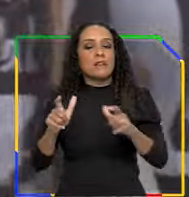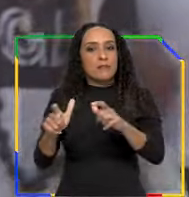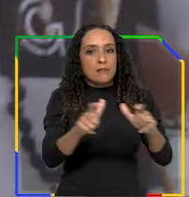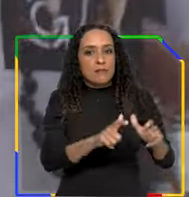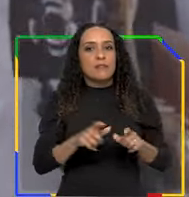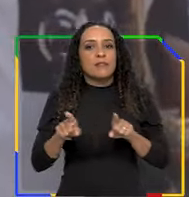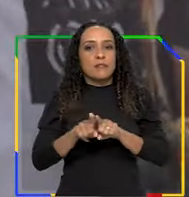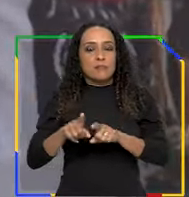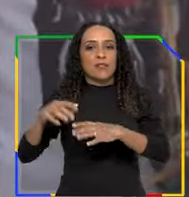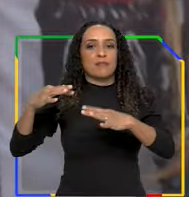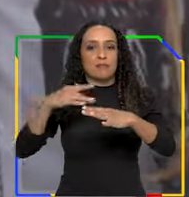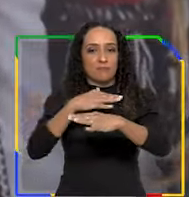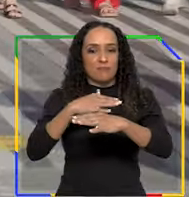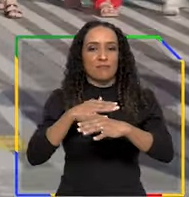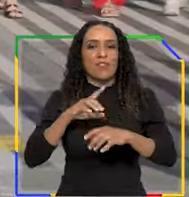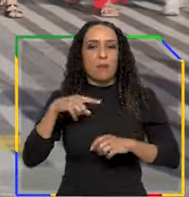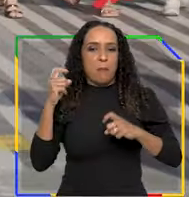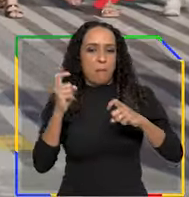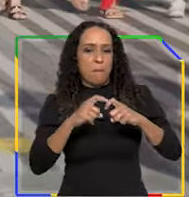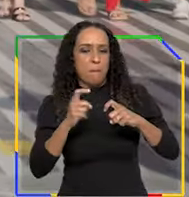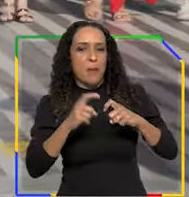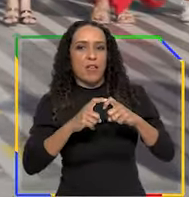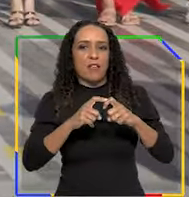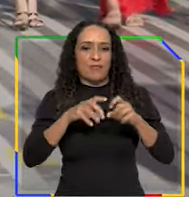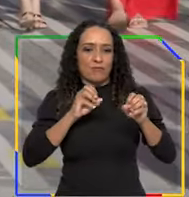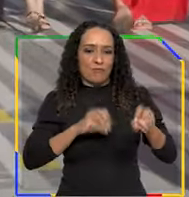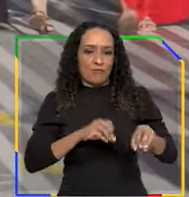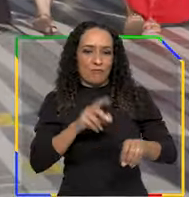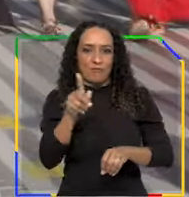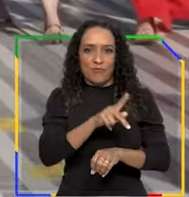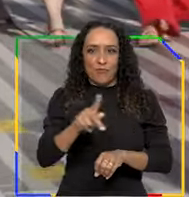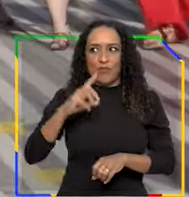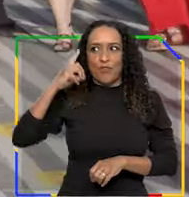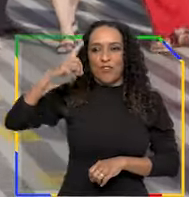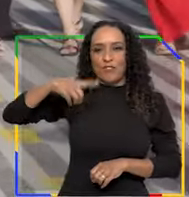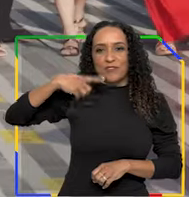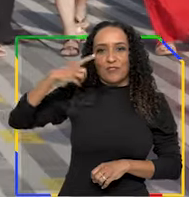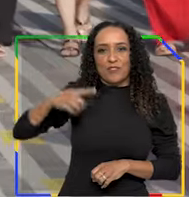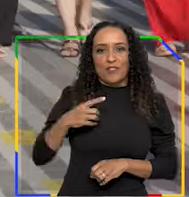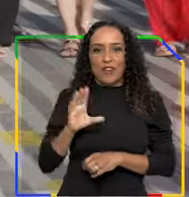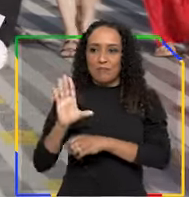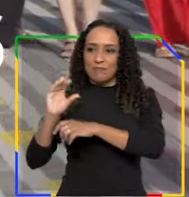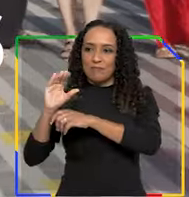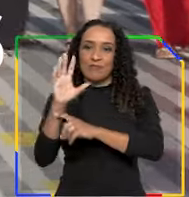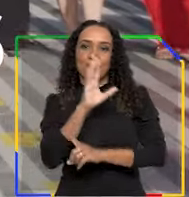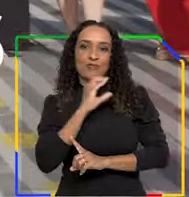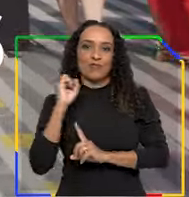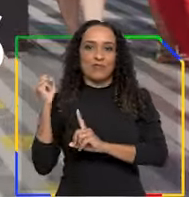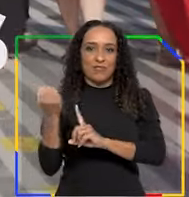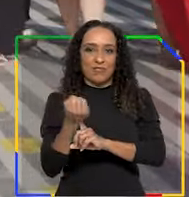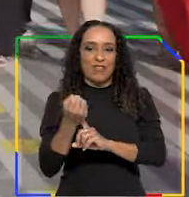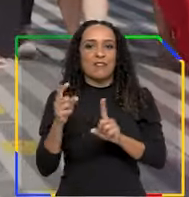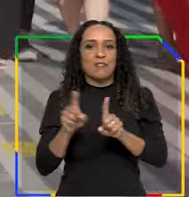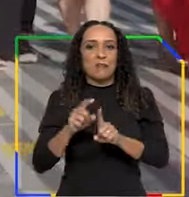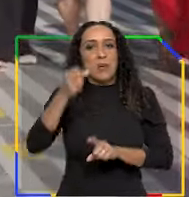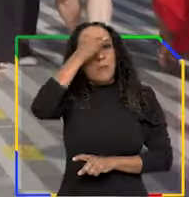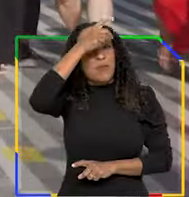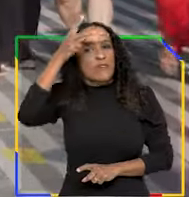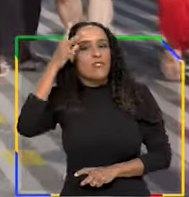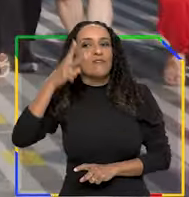mas estamos também nas cidades. Somos médicos, educadores, advogados, cientistas sociais,